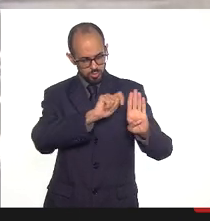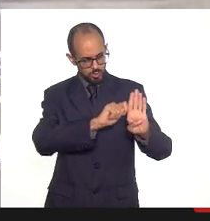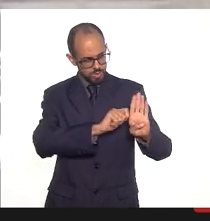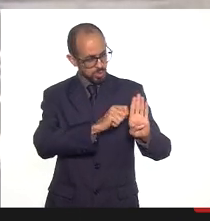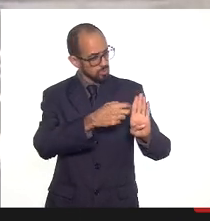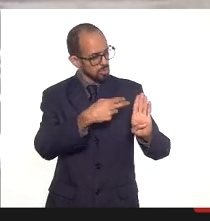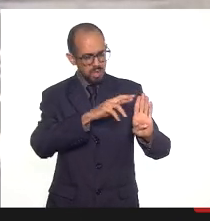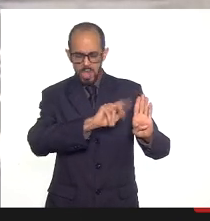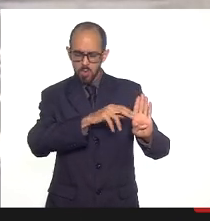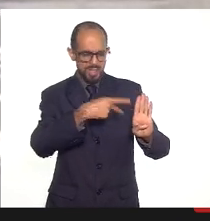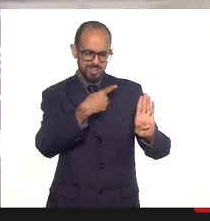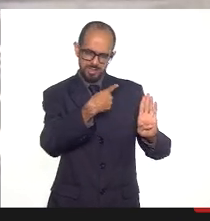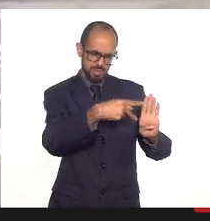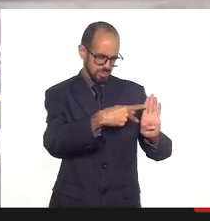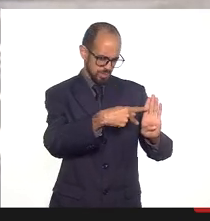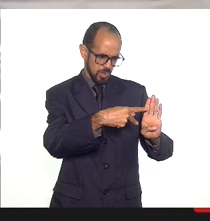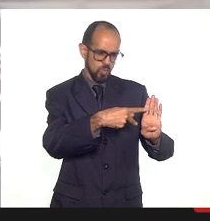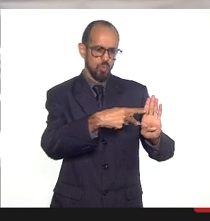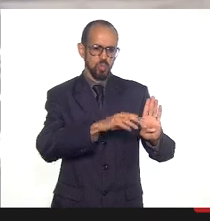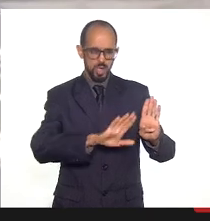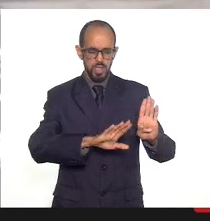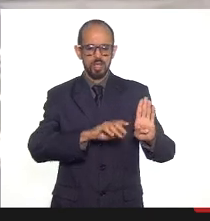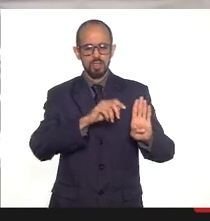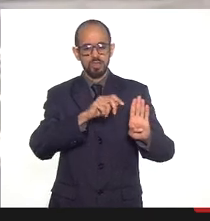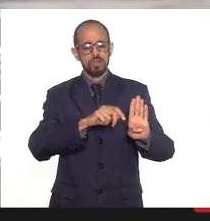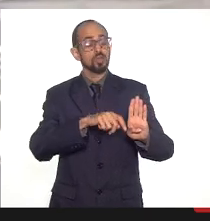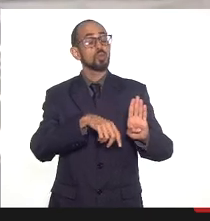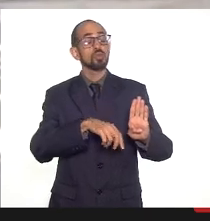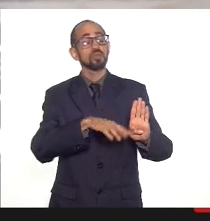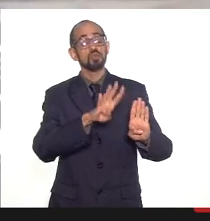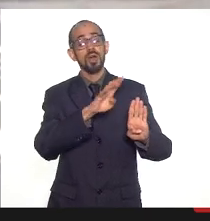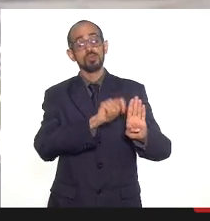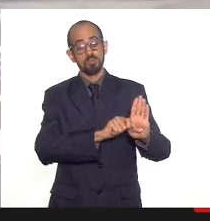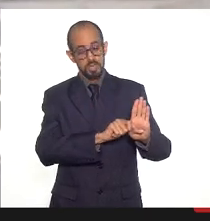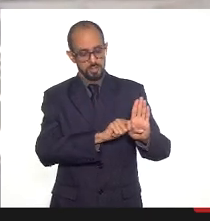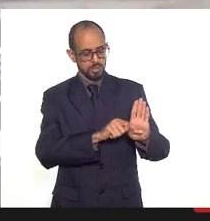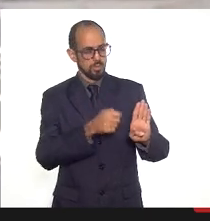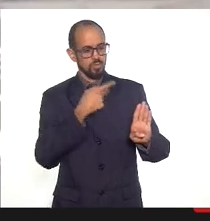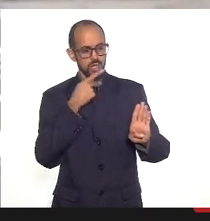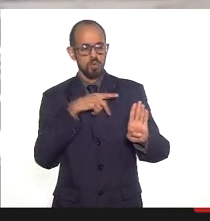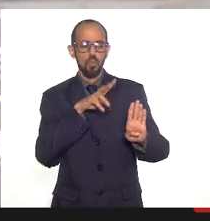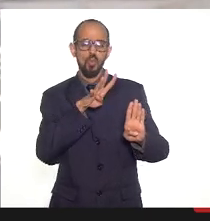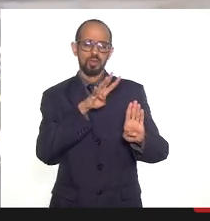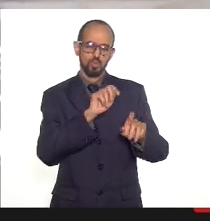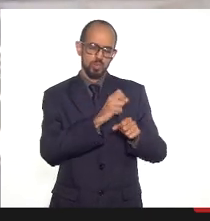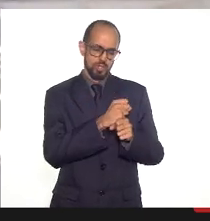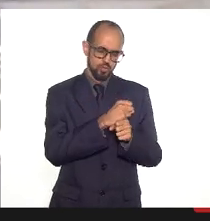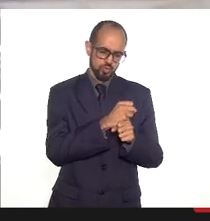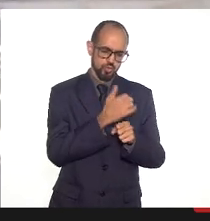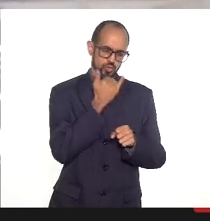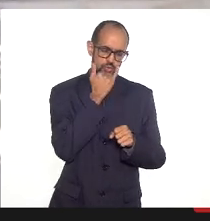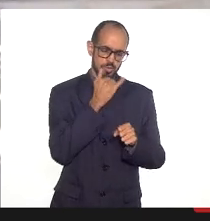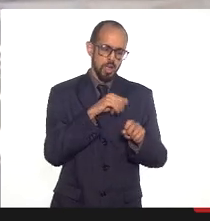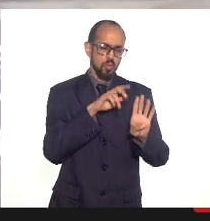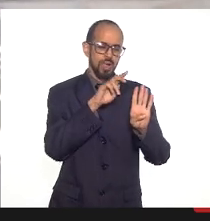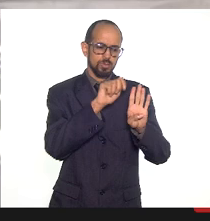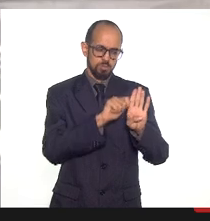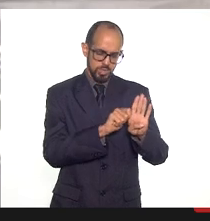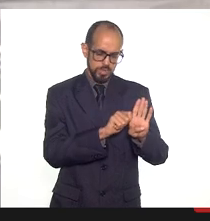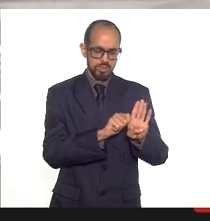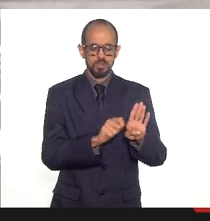seu quadrênio do relatório que não alcançou é